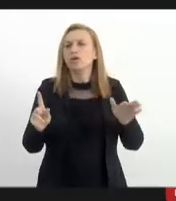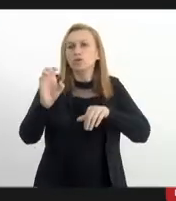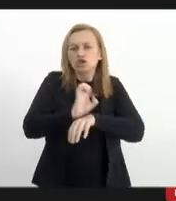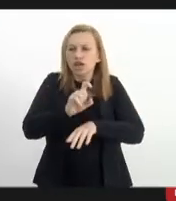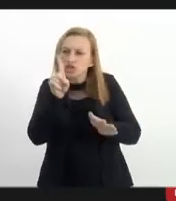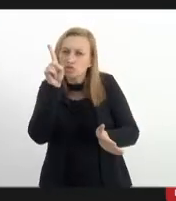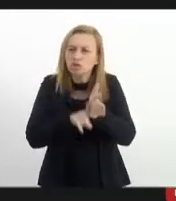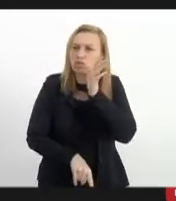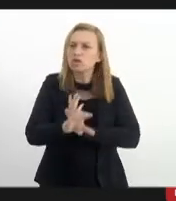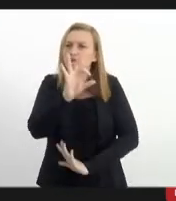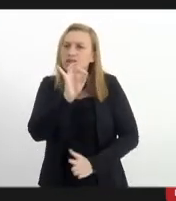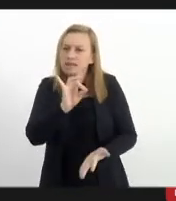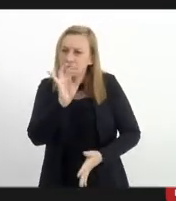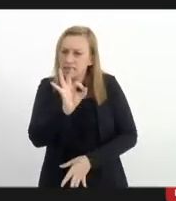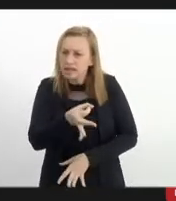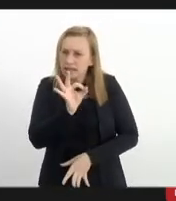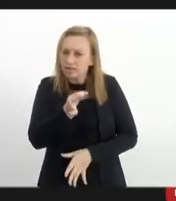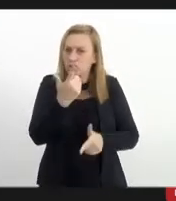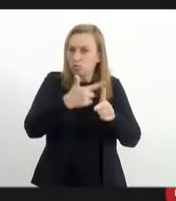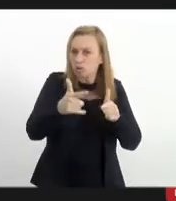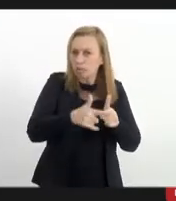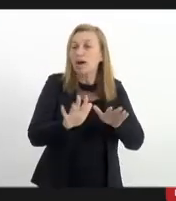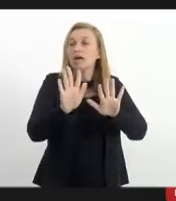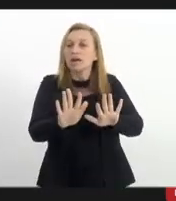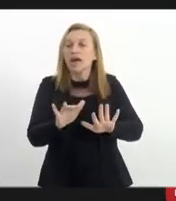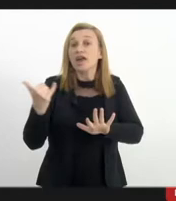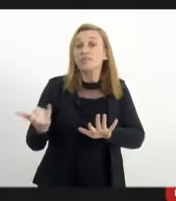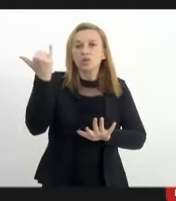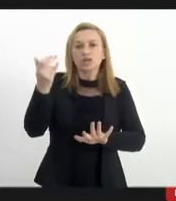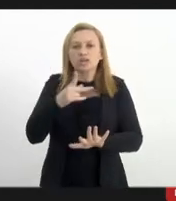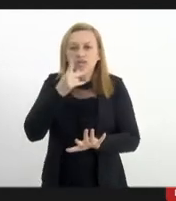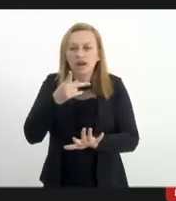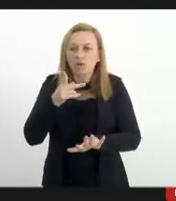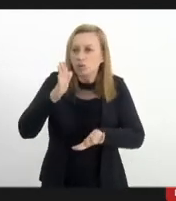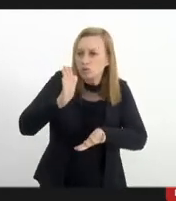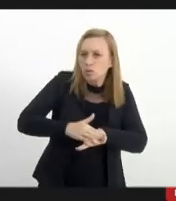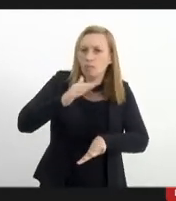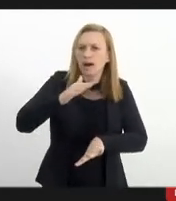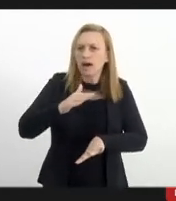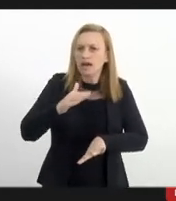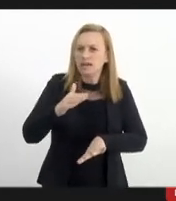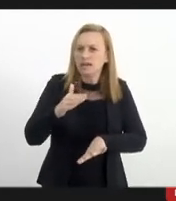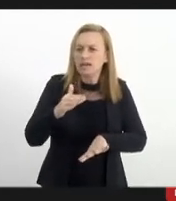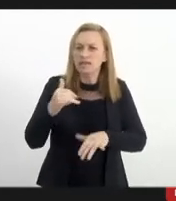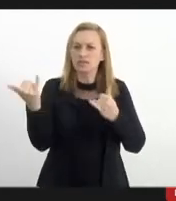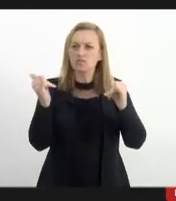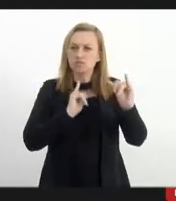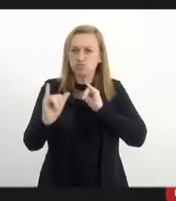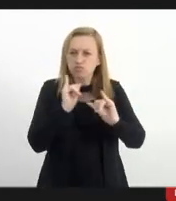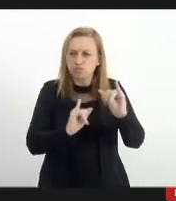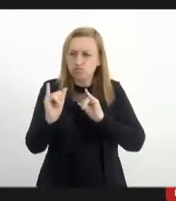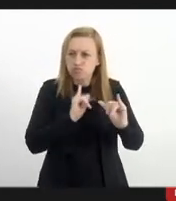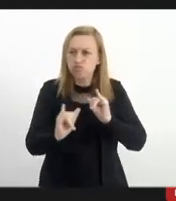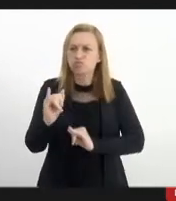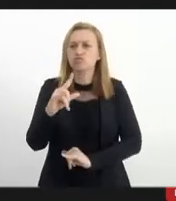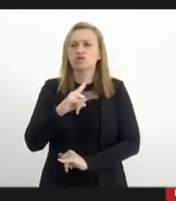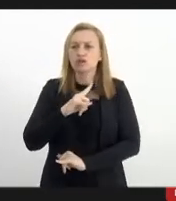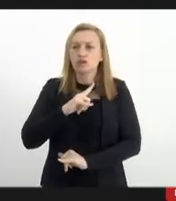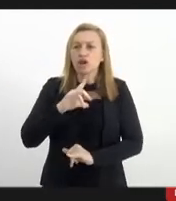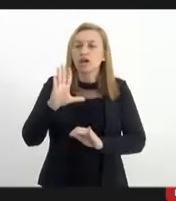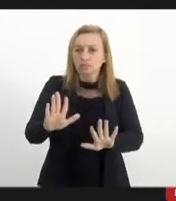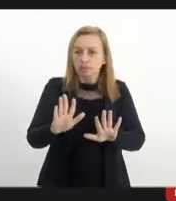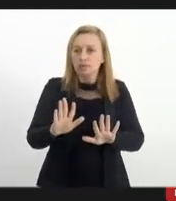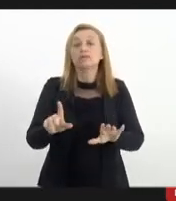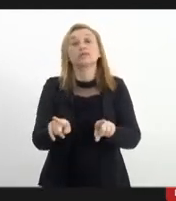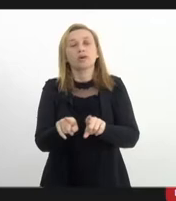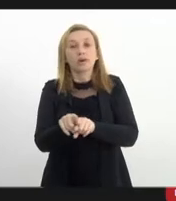reduza, obviamente, a letalidade. É importante dizer, quanto mais precisa for a informação, considerando a cultura